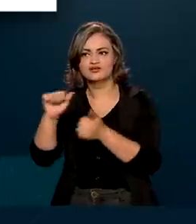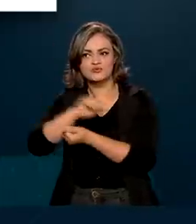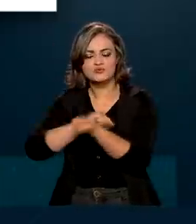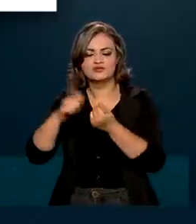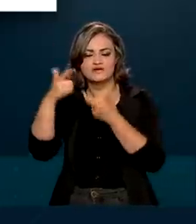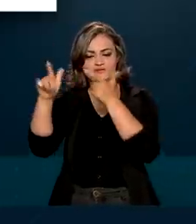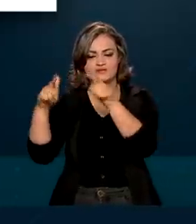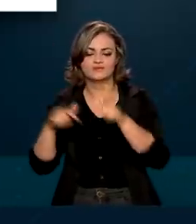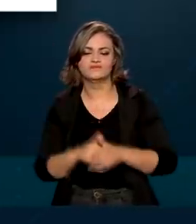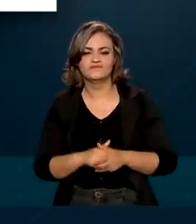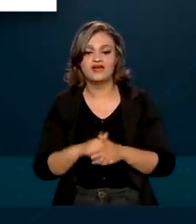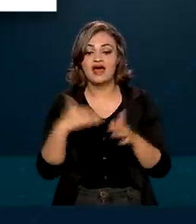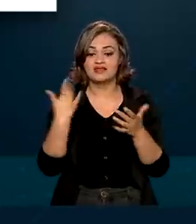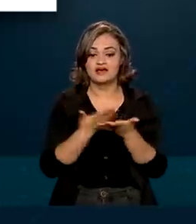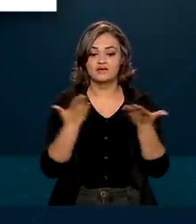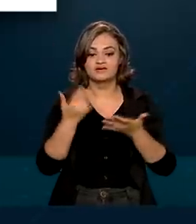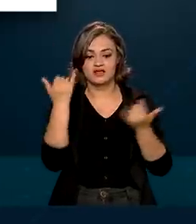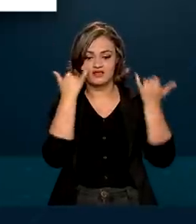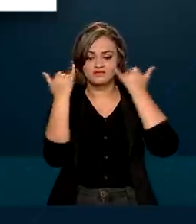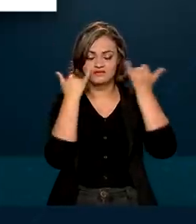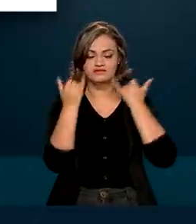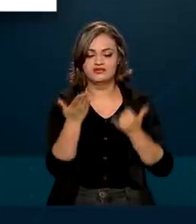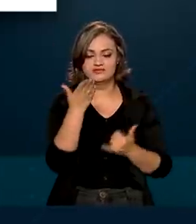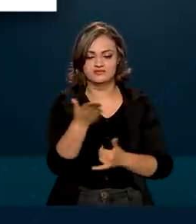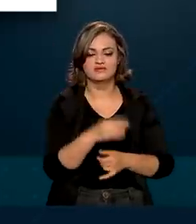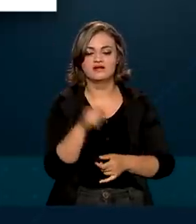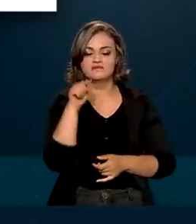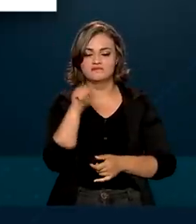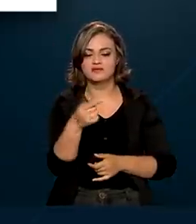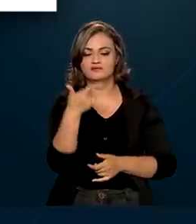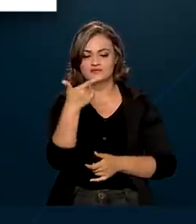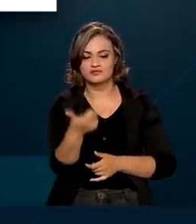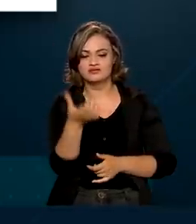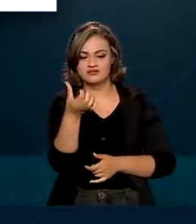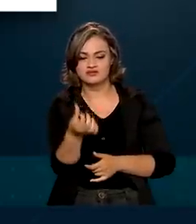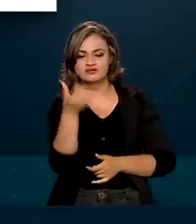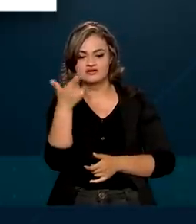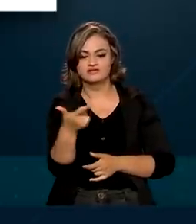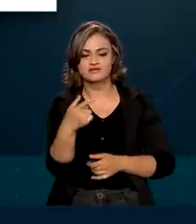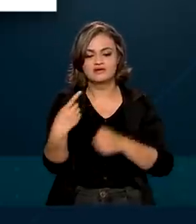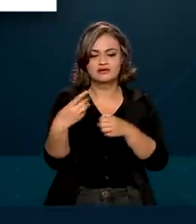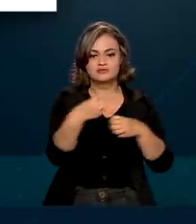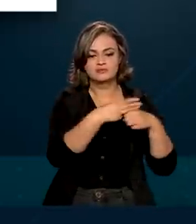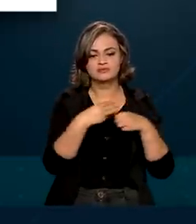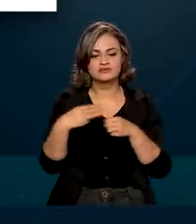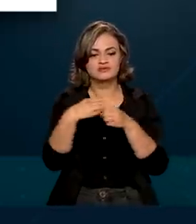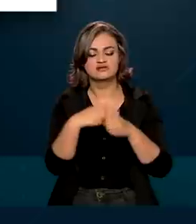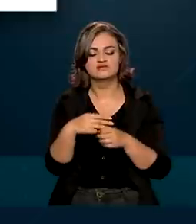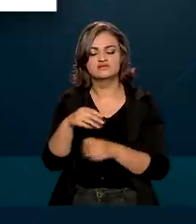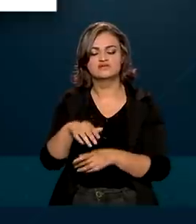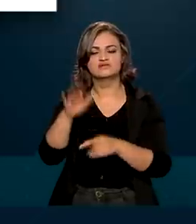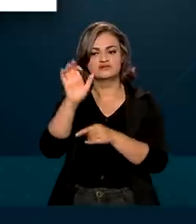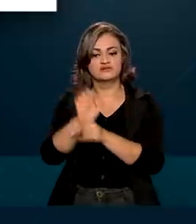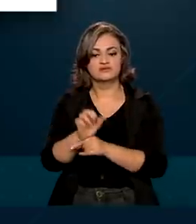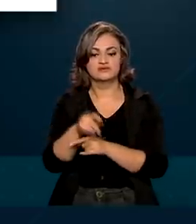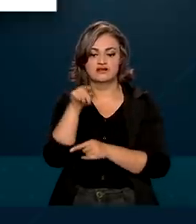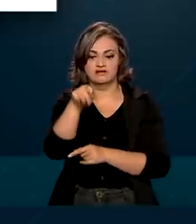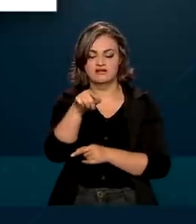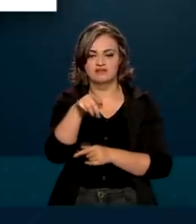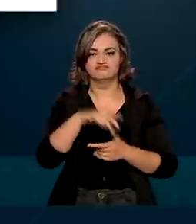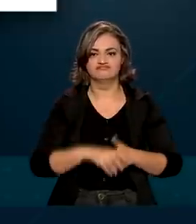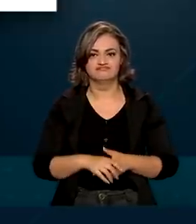enquanto, estão disponíveis dados sobre os 1.262 municípios da região do semiárido